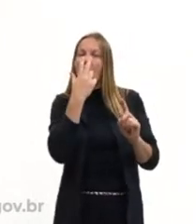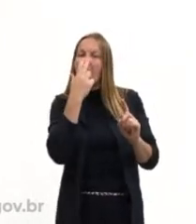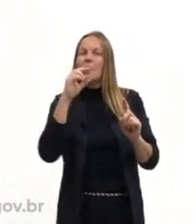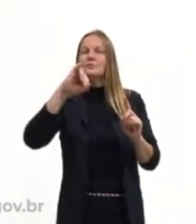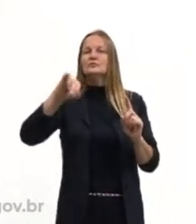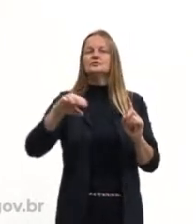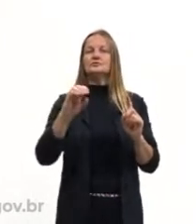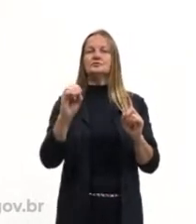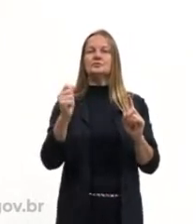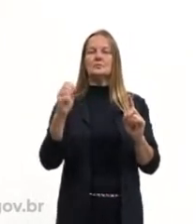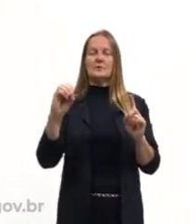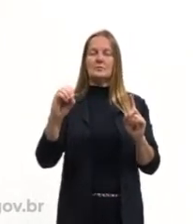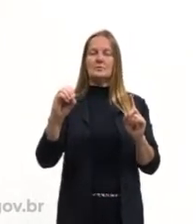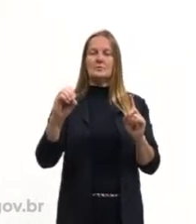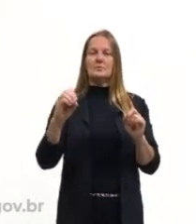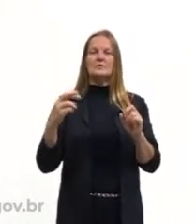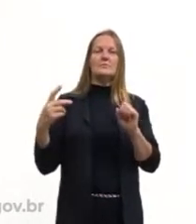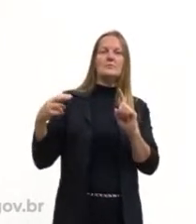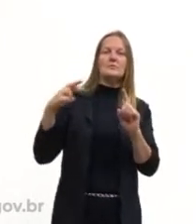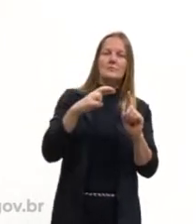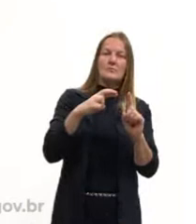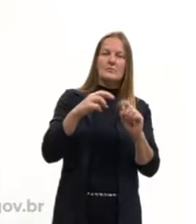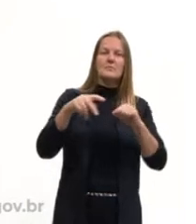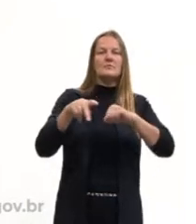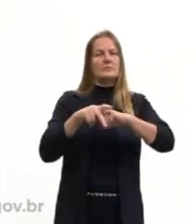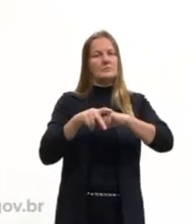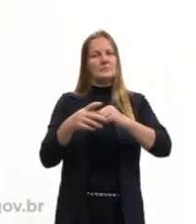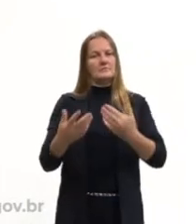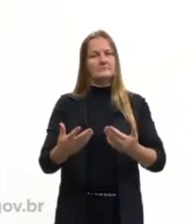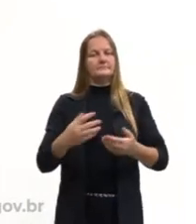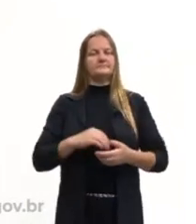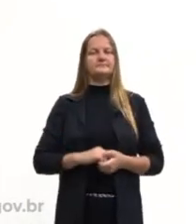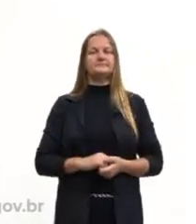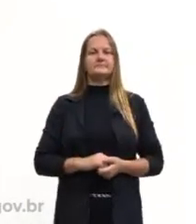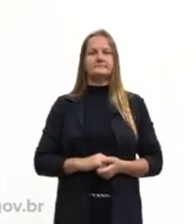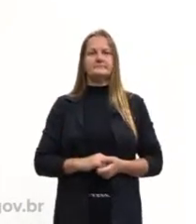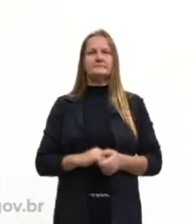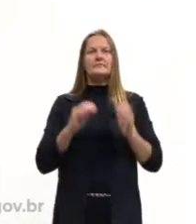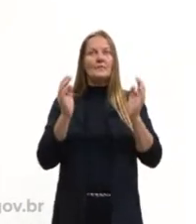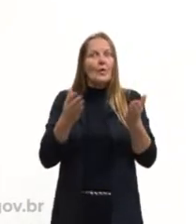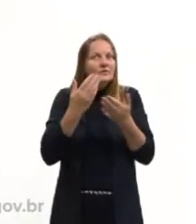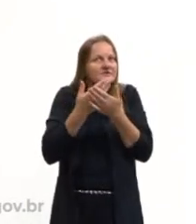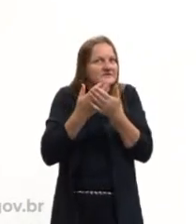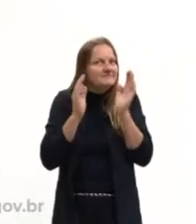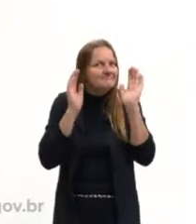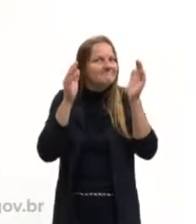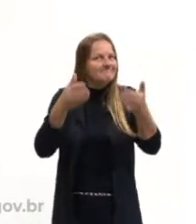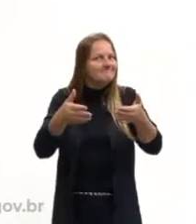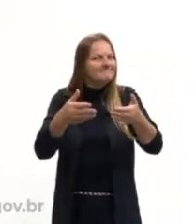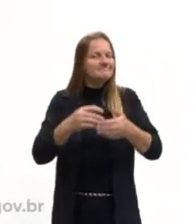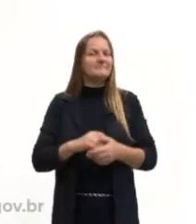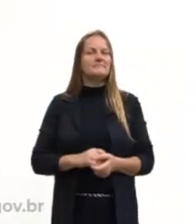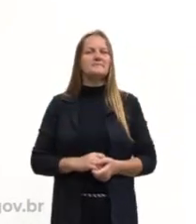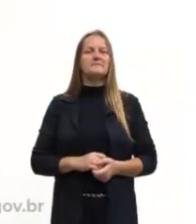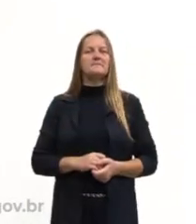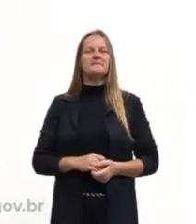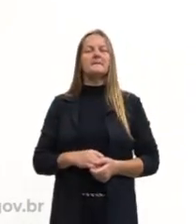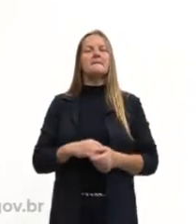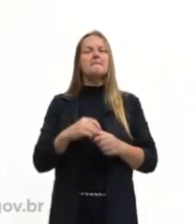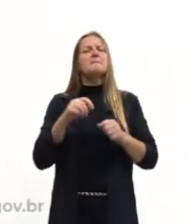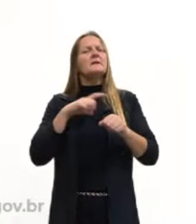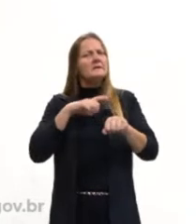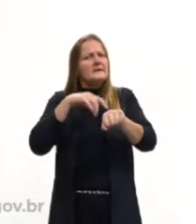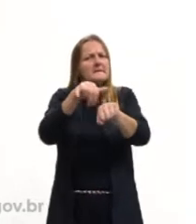referência pronominal, certo? Esse é o título então do nosso enfoque, do nosso estudo, ok? Então, é um dos